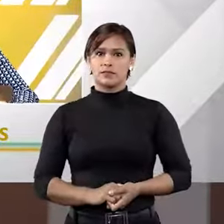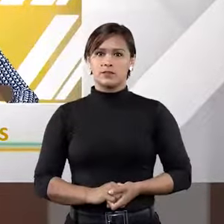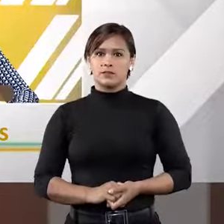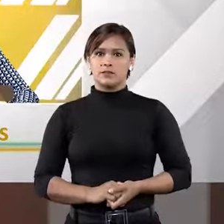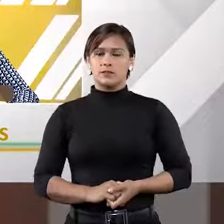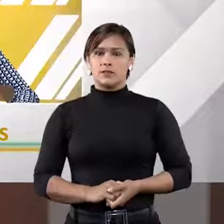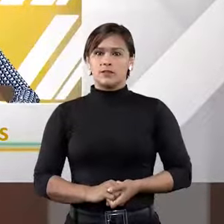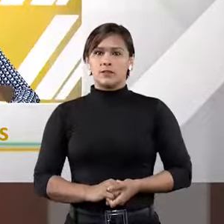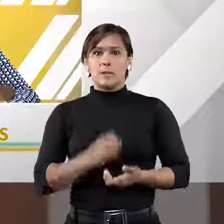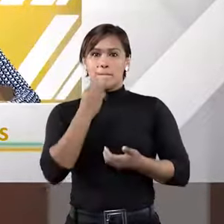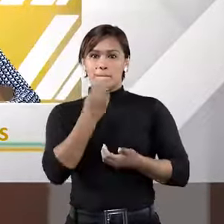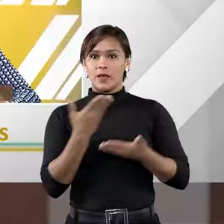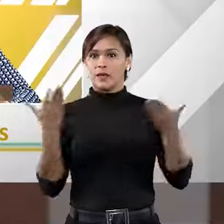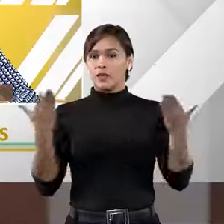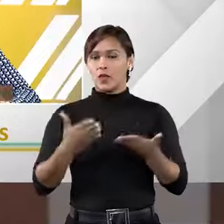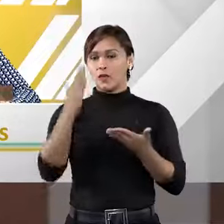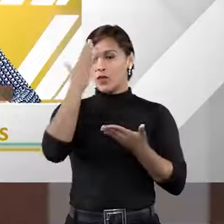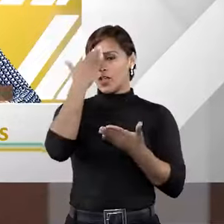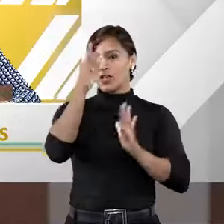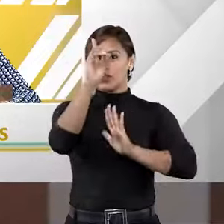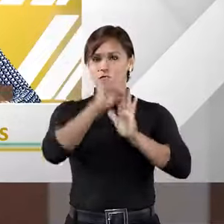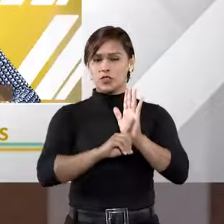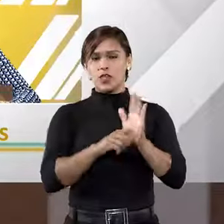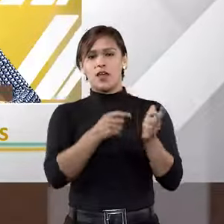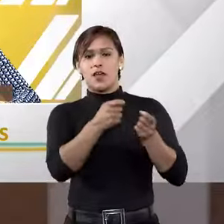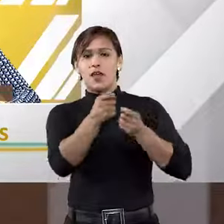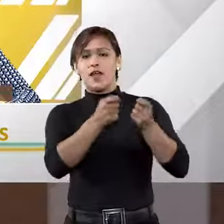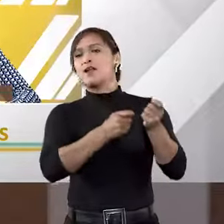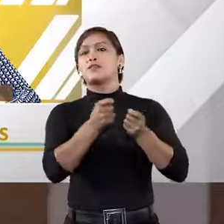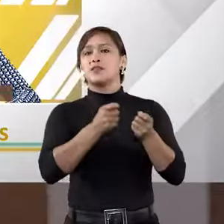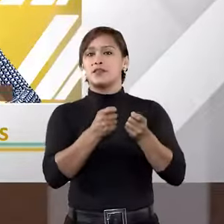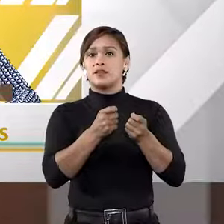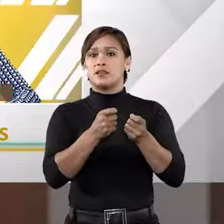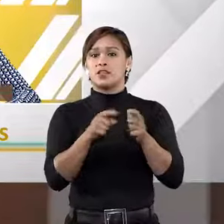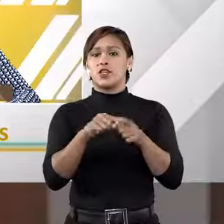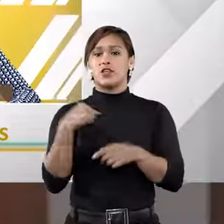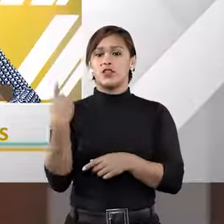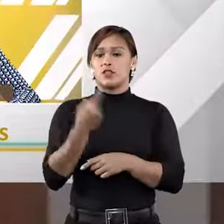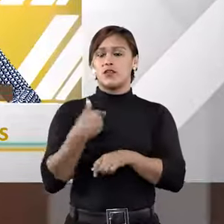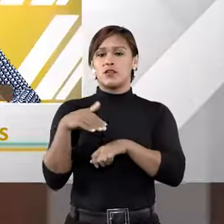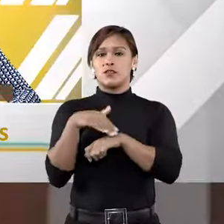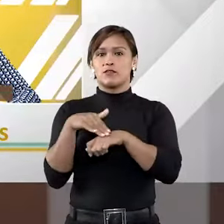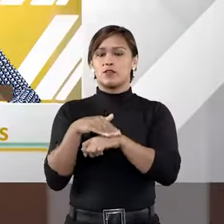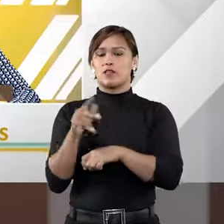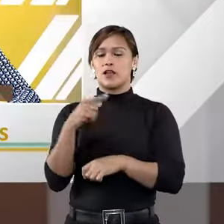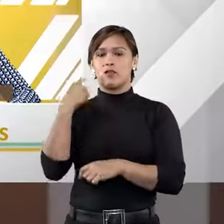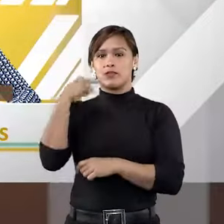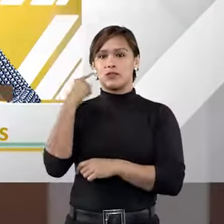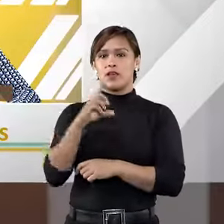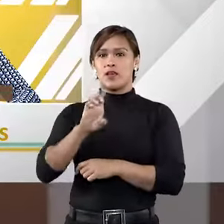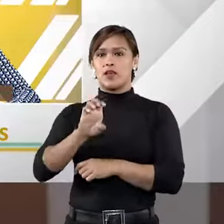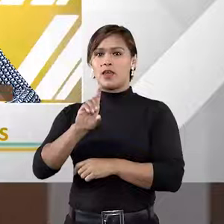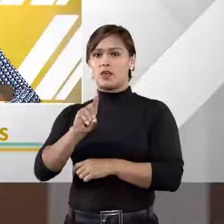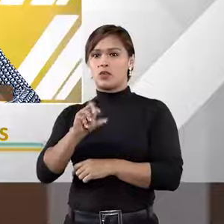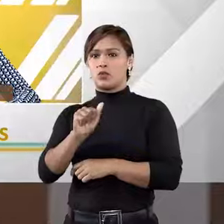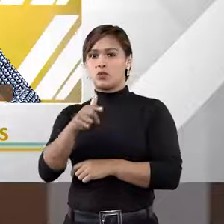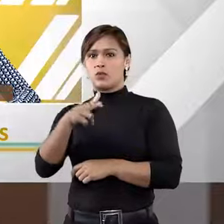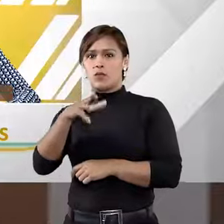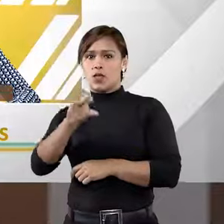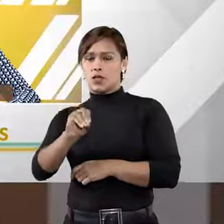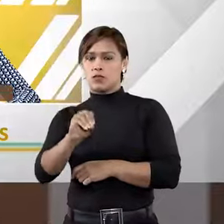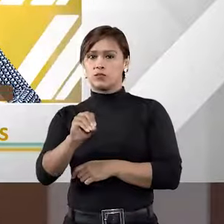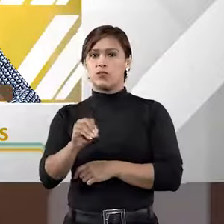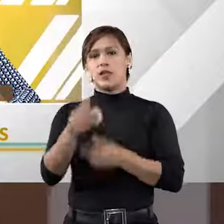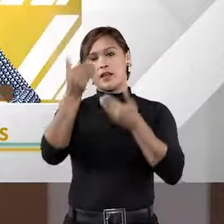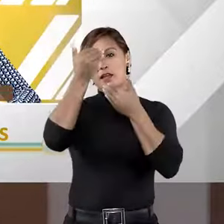Bem, e hoje você entendeu direito sobre a arbitragem. Nós conversamos com o advogado Eduardo Talamini,